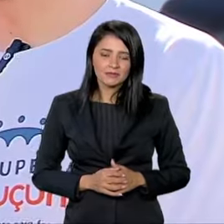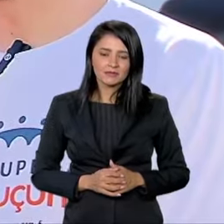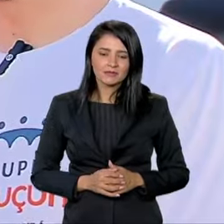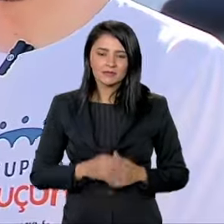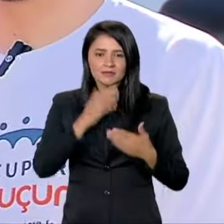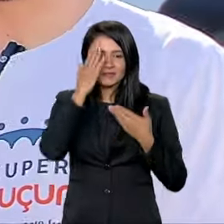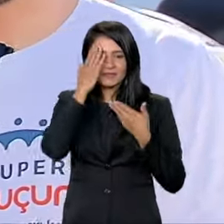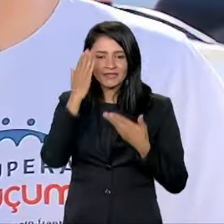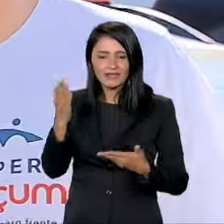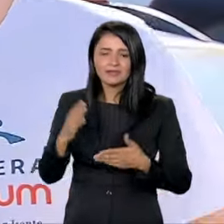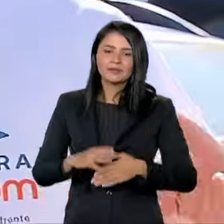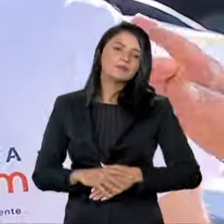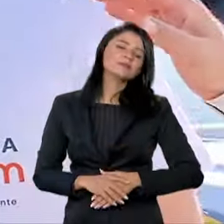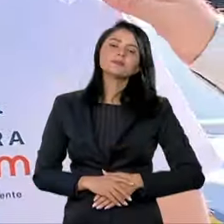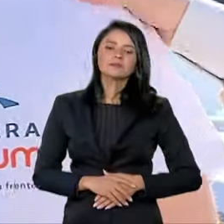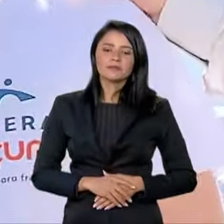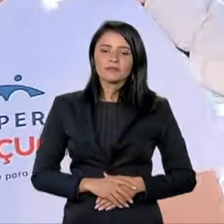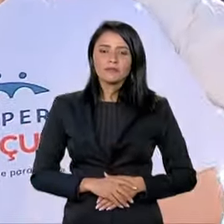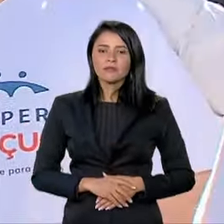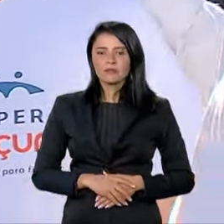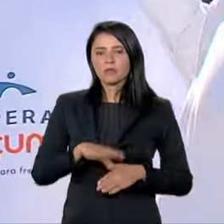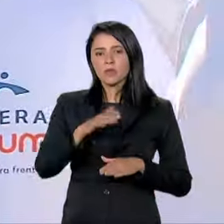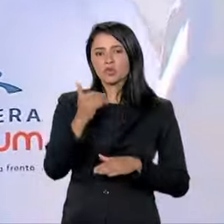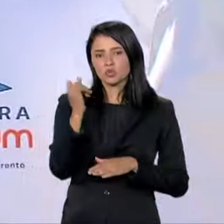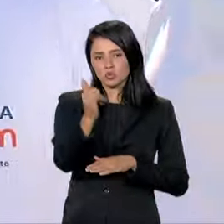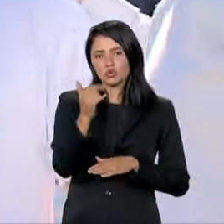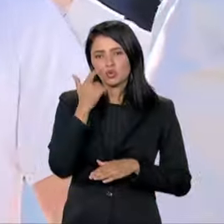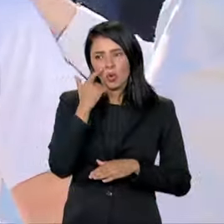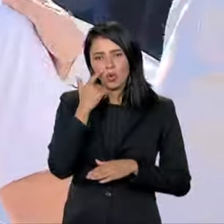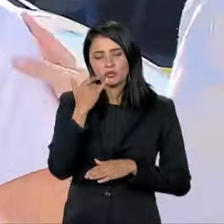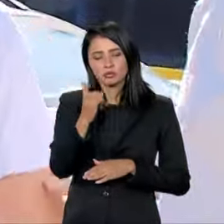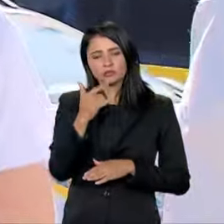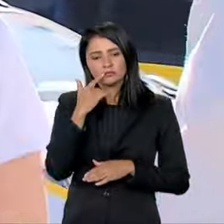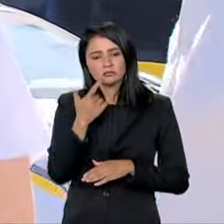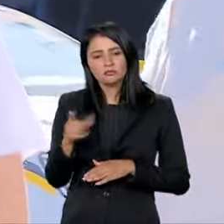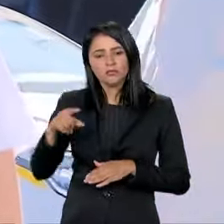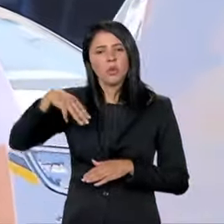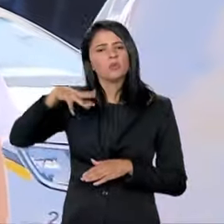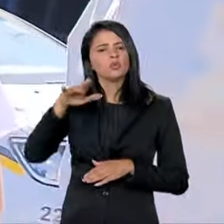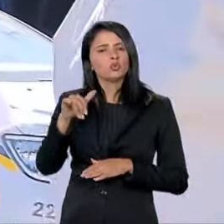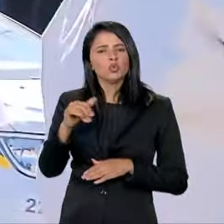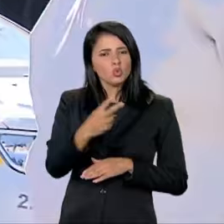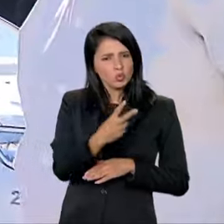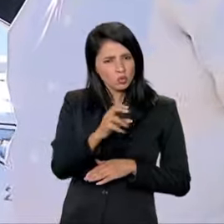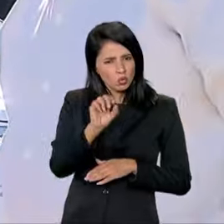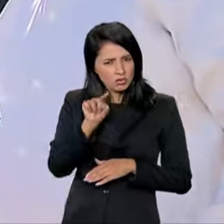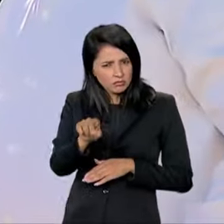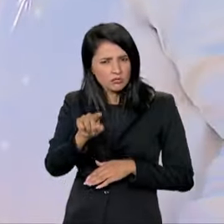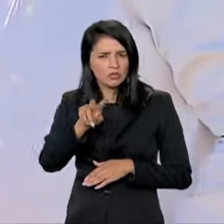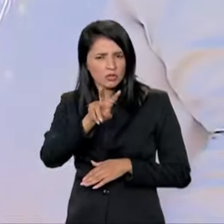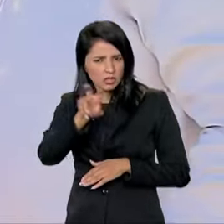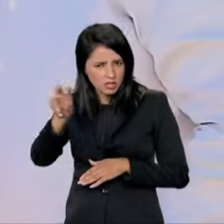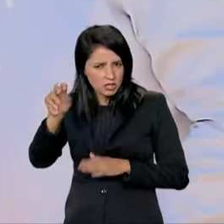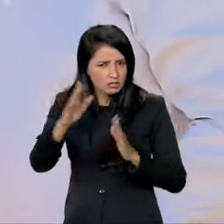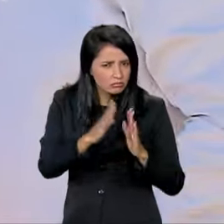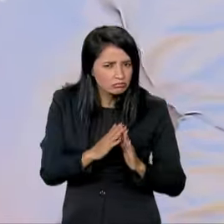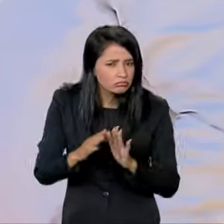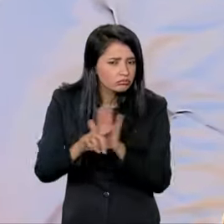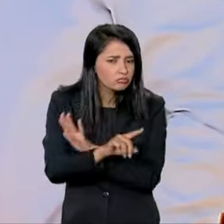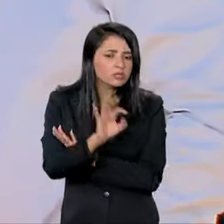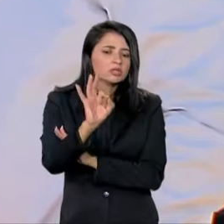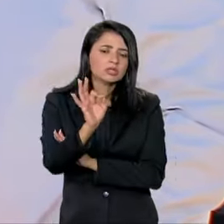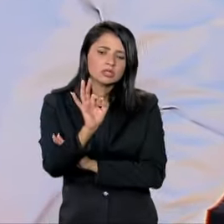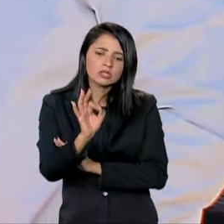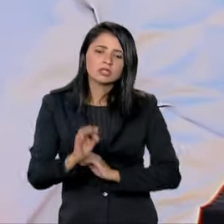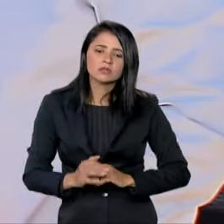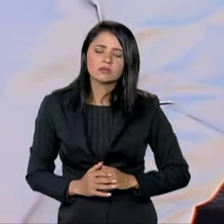Obrigado, gente. Deixou? Só para o título de... Deve ter no sul 2.500 casas? É, mais ou menos. Estou falando